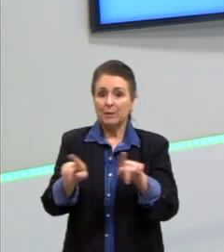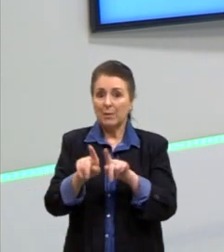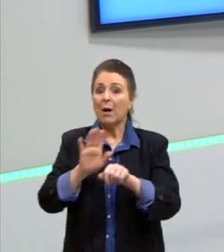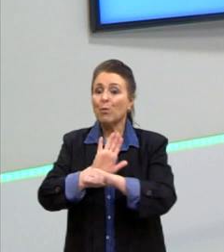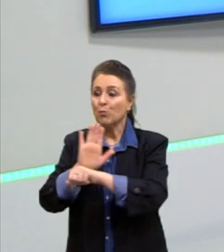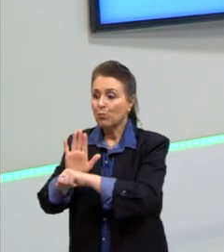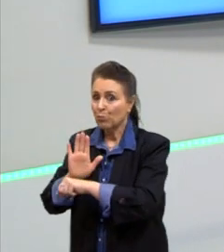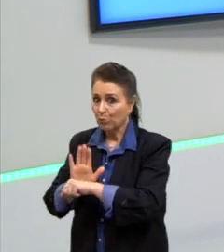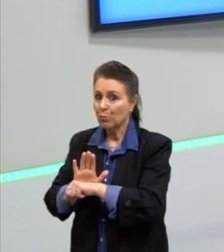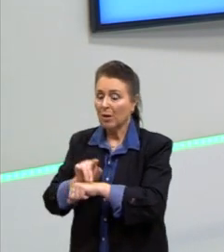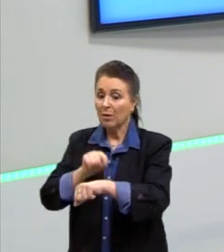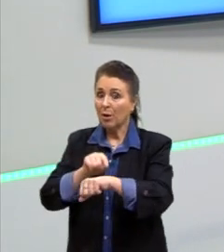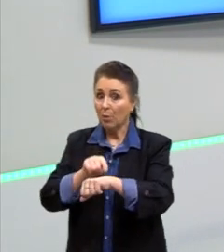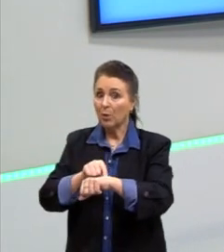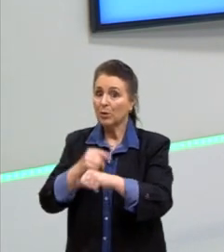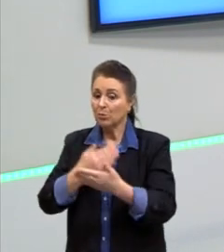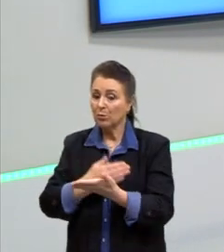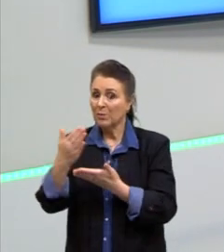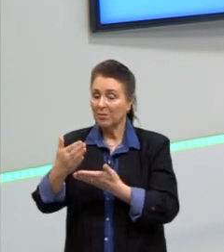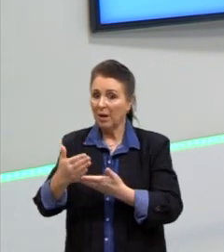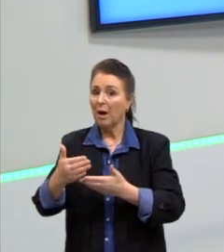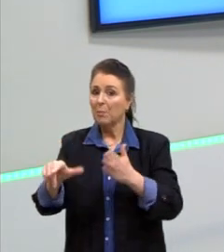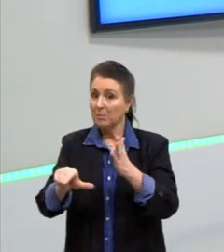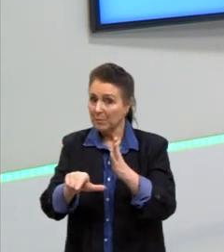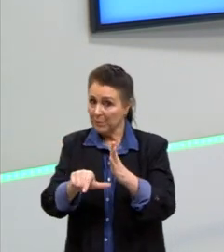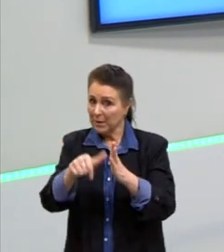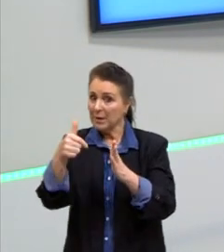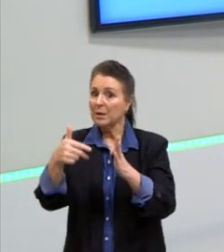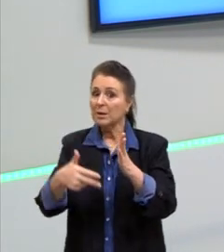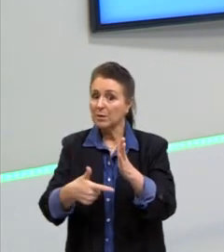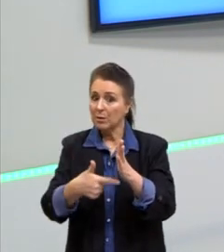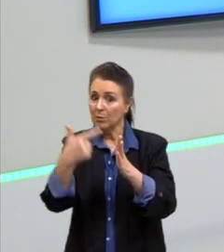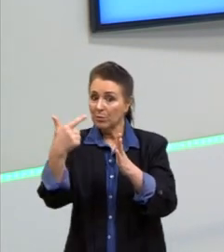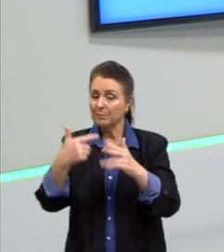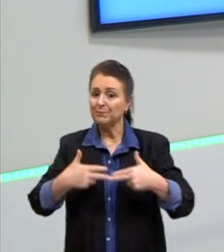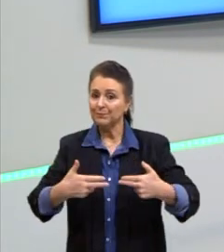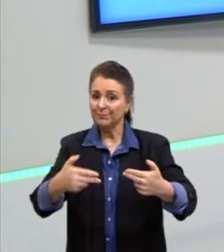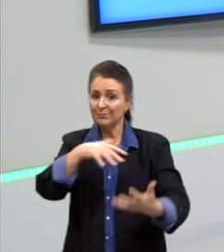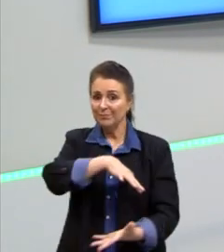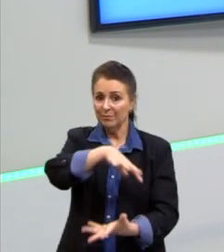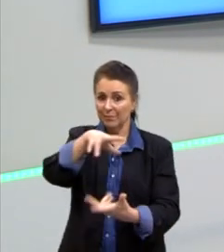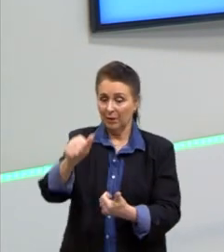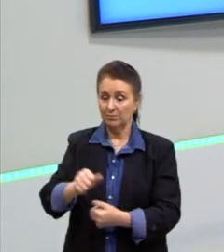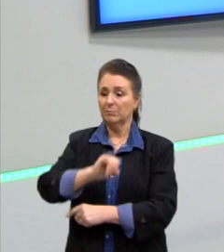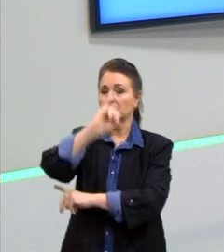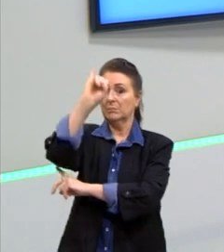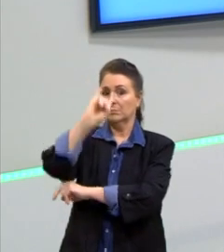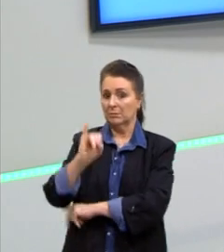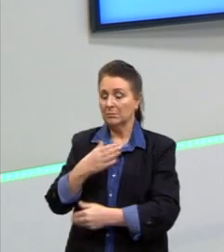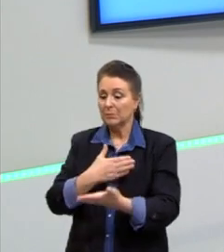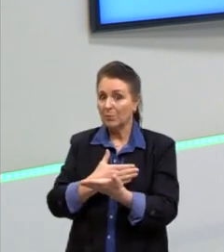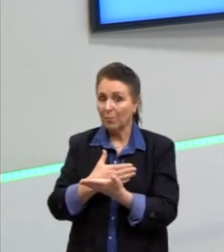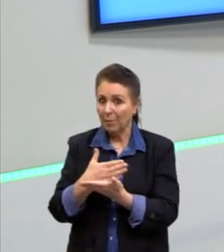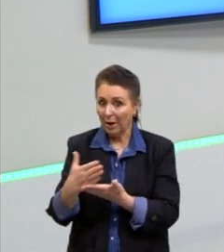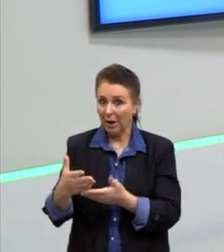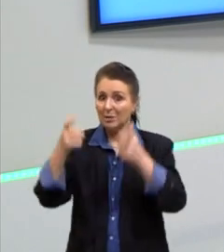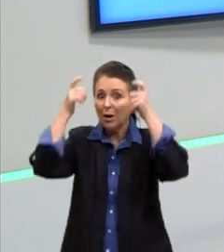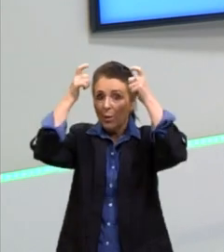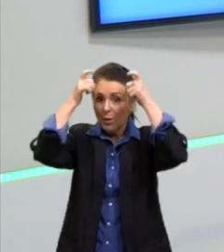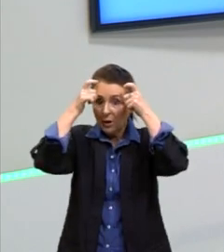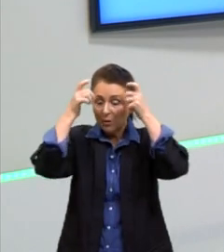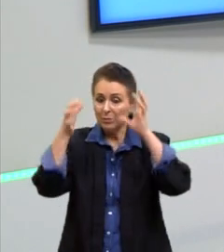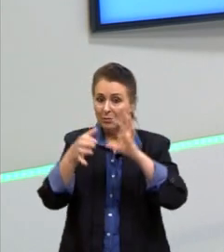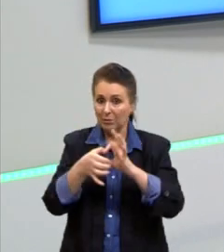própria Segunda Guerra Mundial. A Itália, esses reinos começam a ser unificados também no século